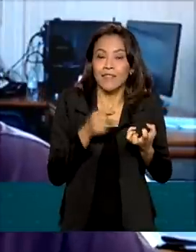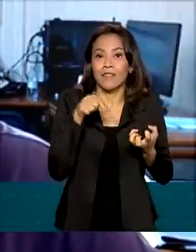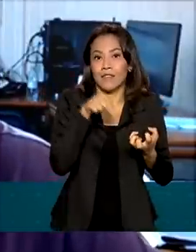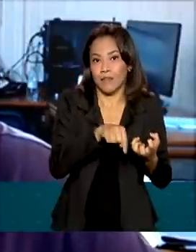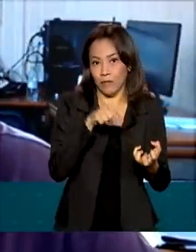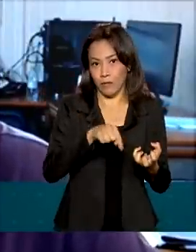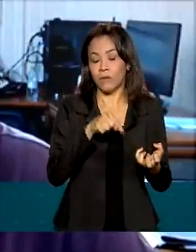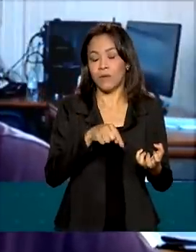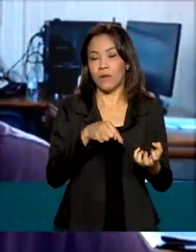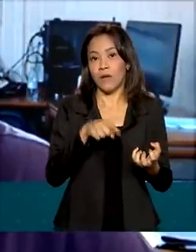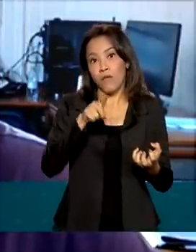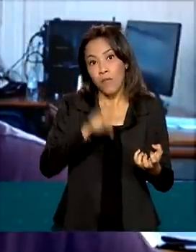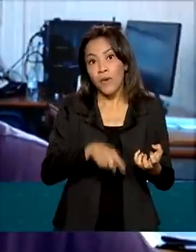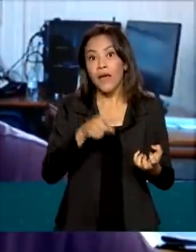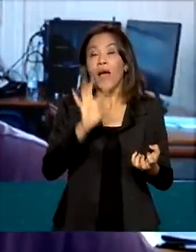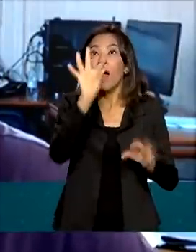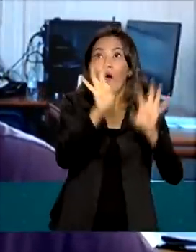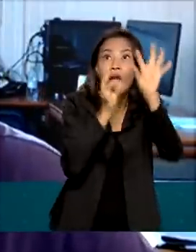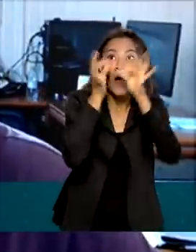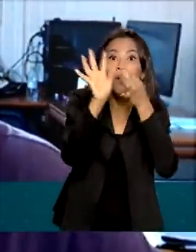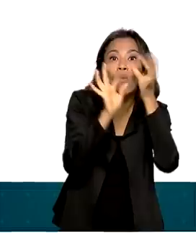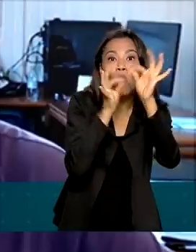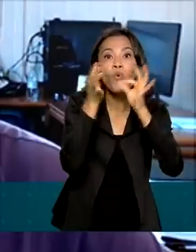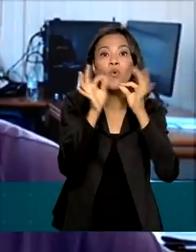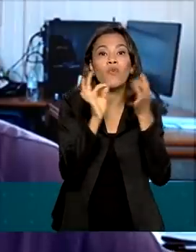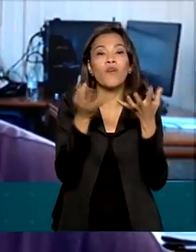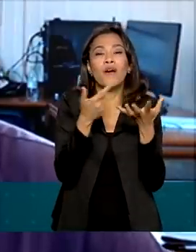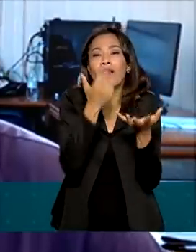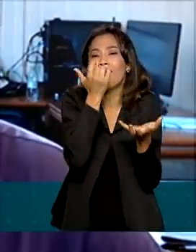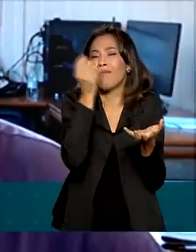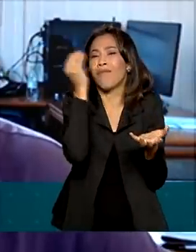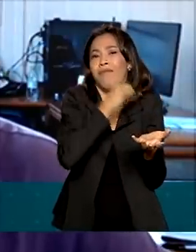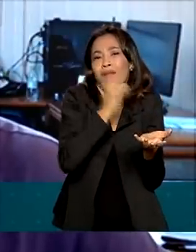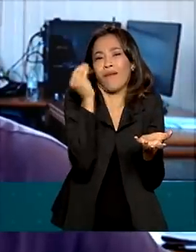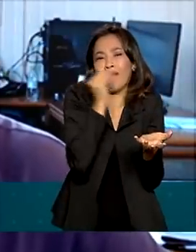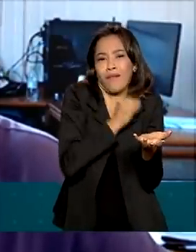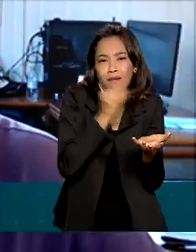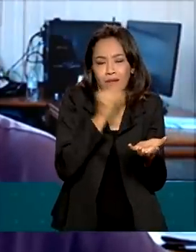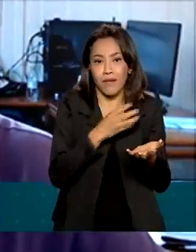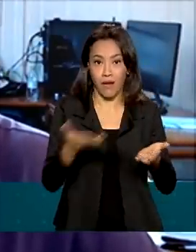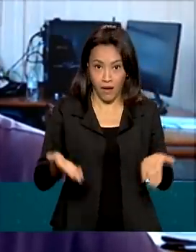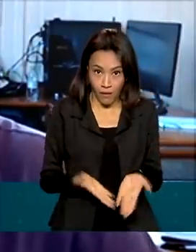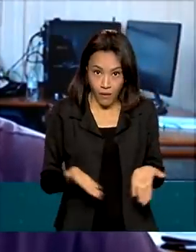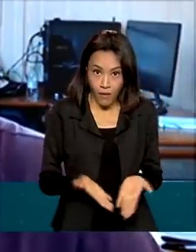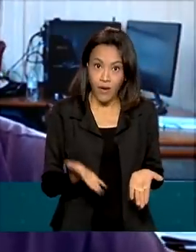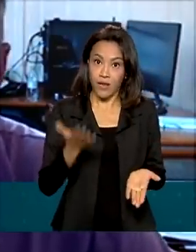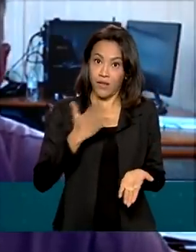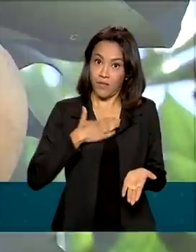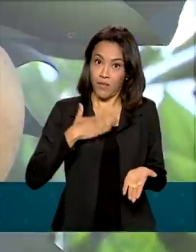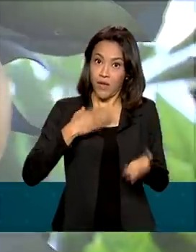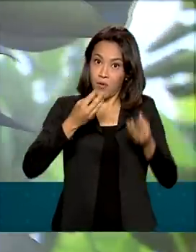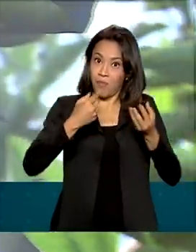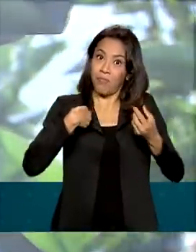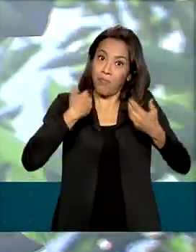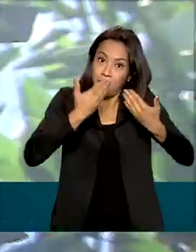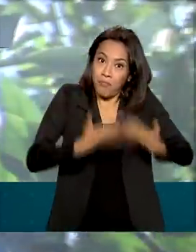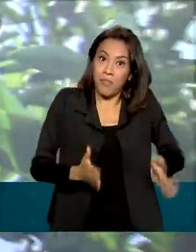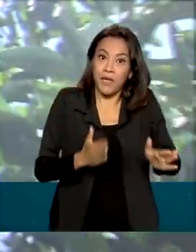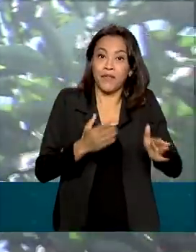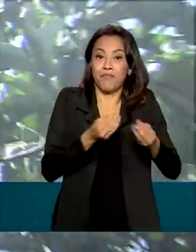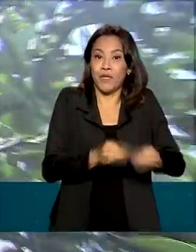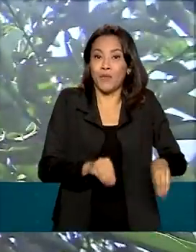Bordeaux, que ela é sensível à seca. A minha propriedade é perdida agora, se for analisar, 10%. Nesse